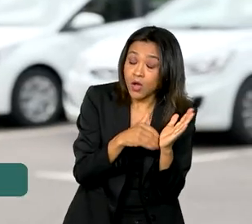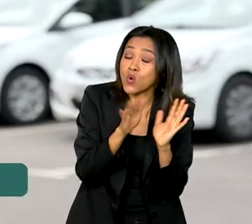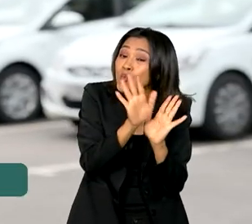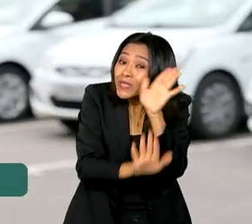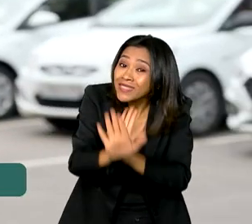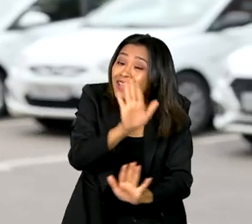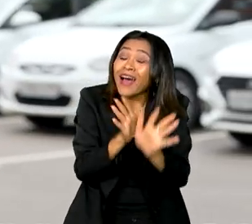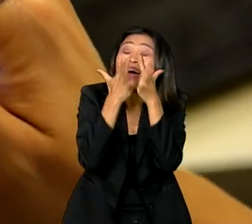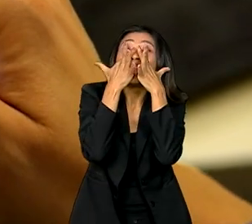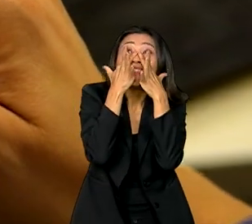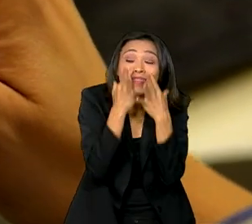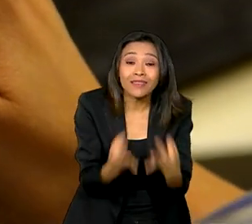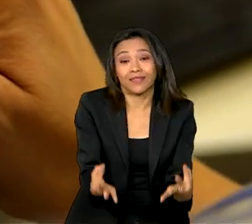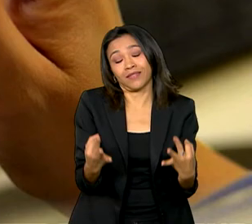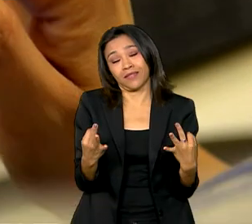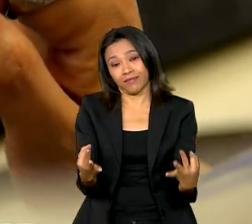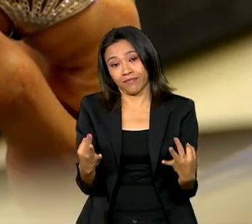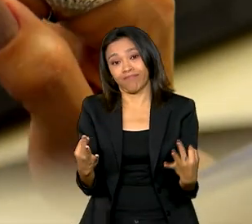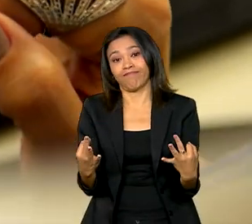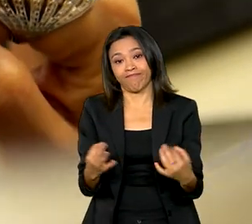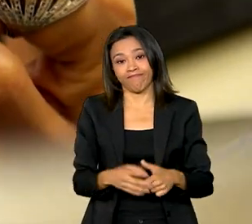deve ser redobrada.